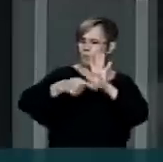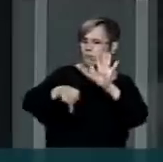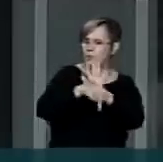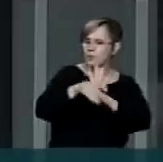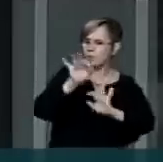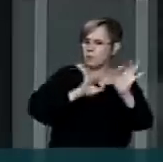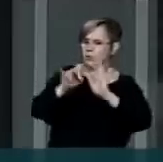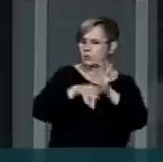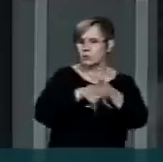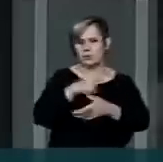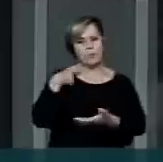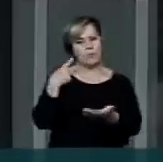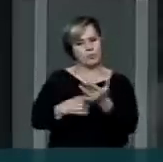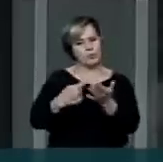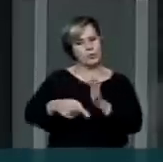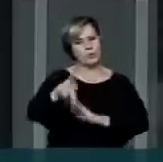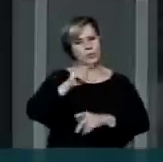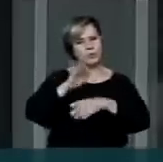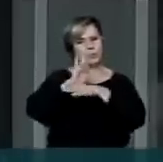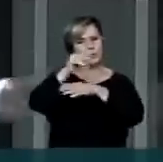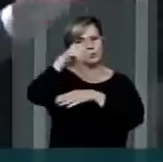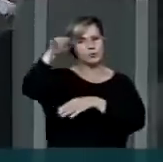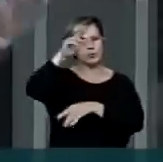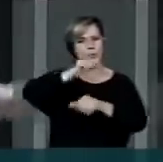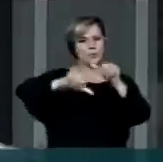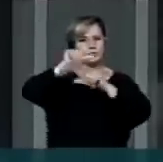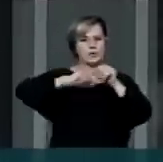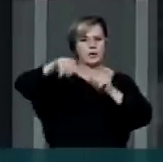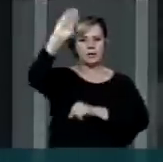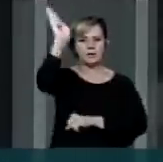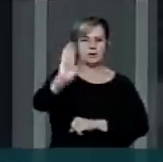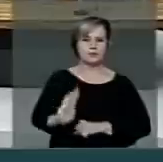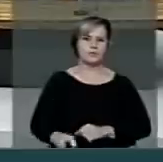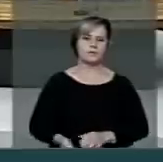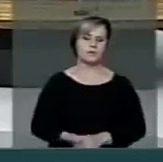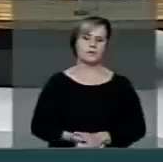que tem compromisso com esse povo para mudar esse Brasil. Obrigado, senhor presidente.